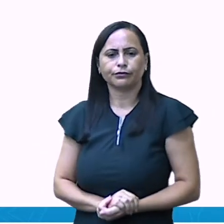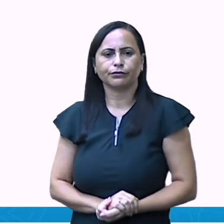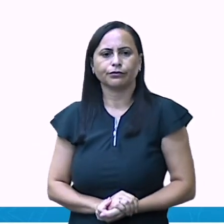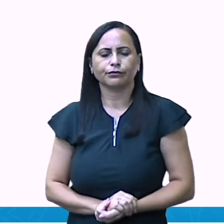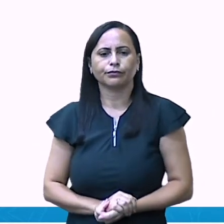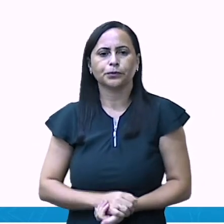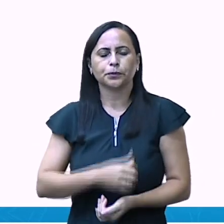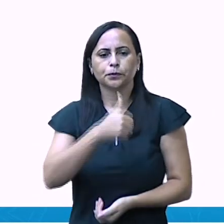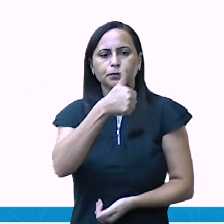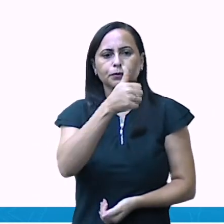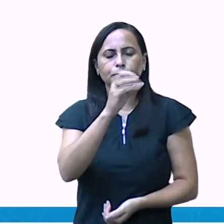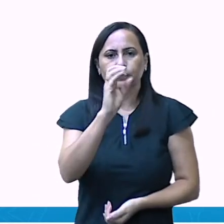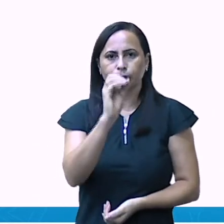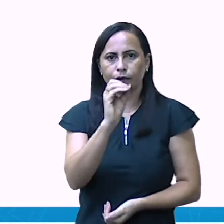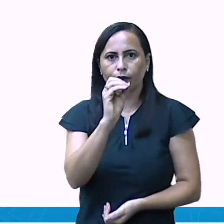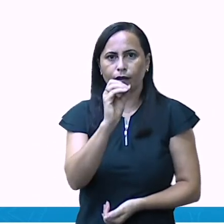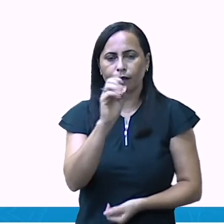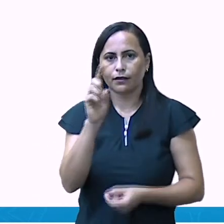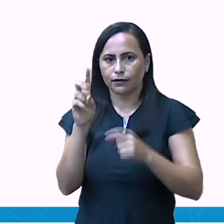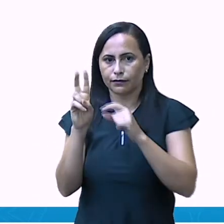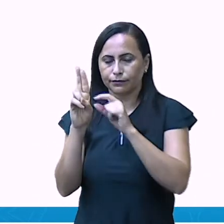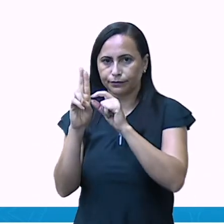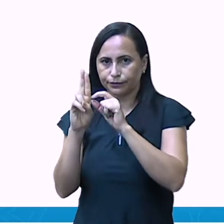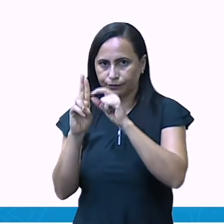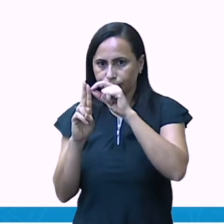Dez. Que é a nossa dezena.